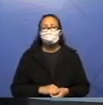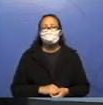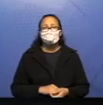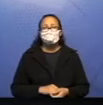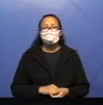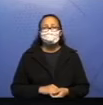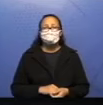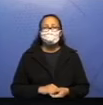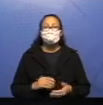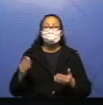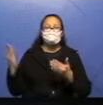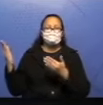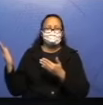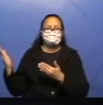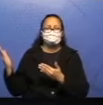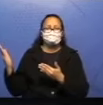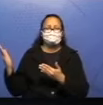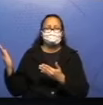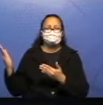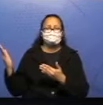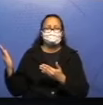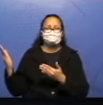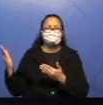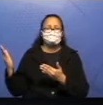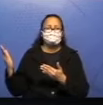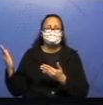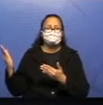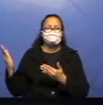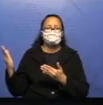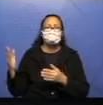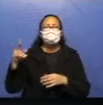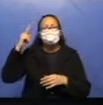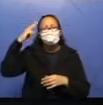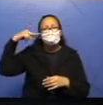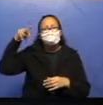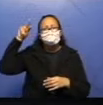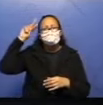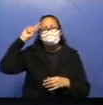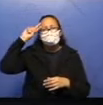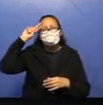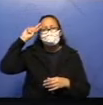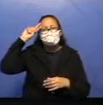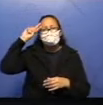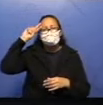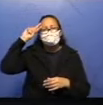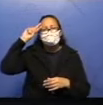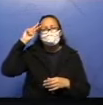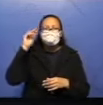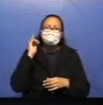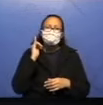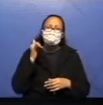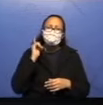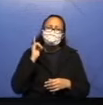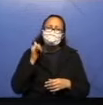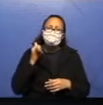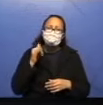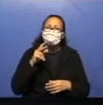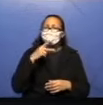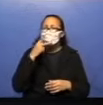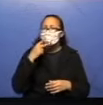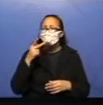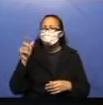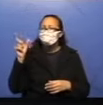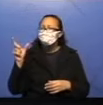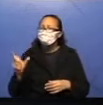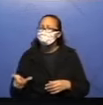Turma da Mônica. E aqui, ó, entre histórias em quadrinhos. É uma história contada principalmente pela fala das personagens,